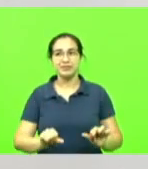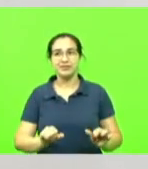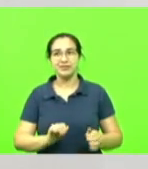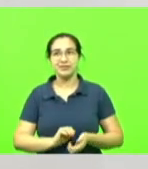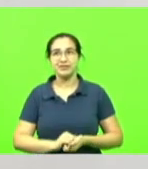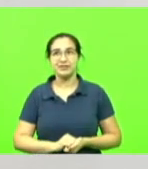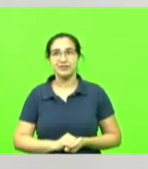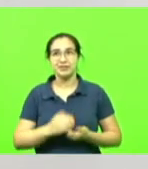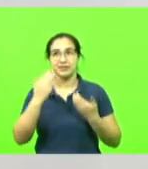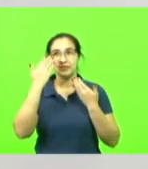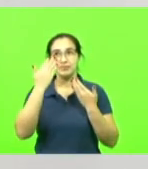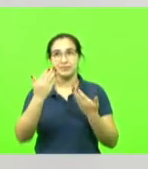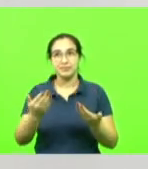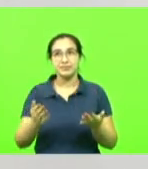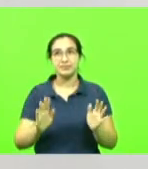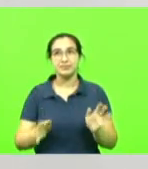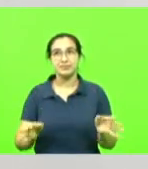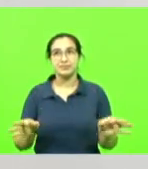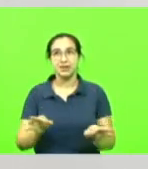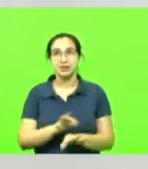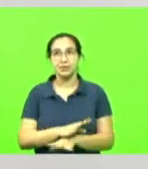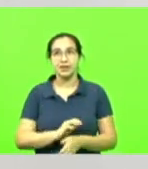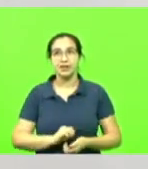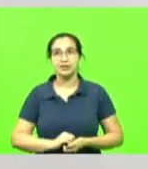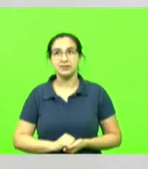obrigado, estou encerrando mesmo o do